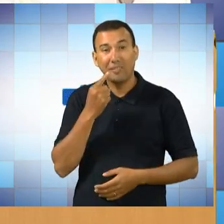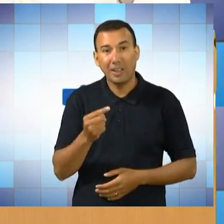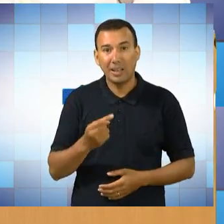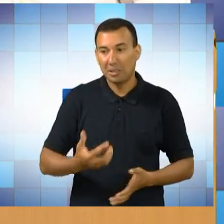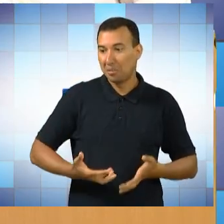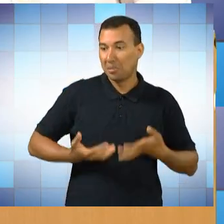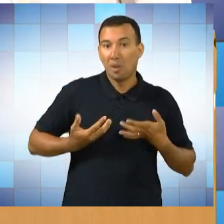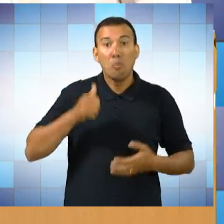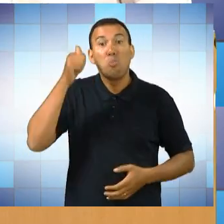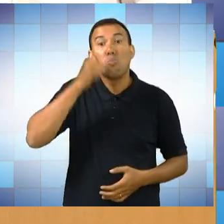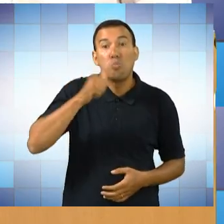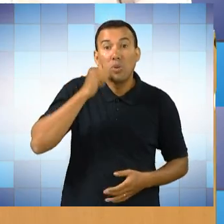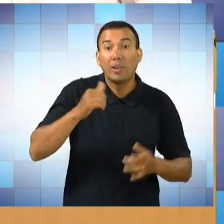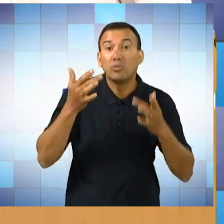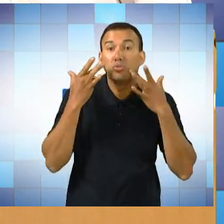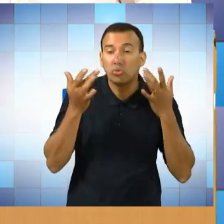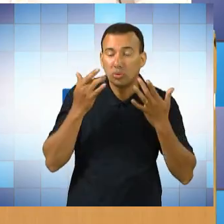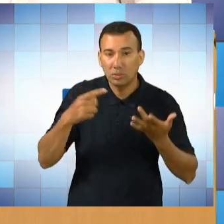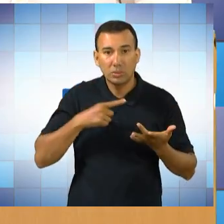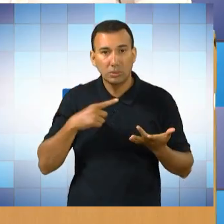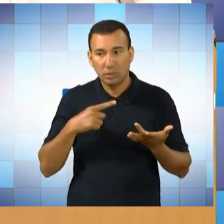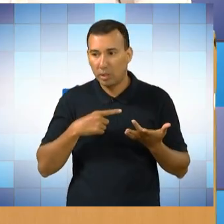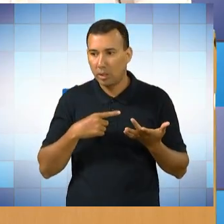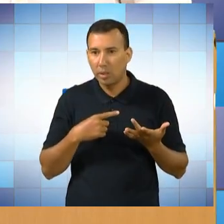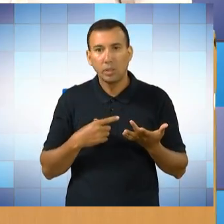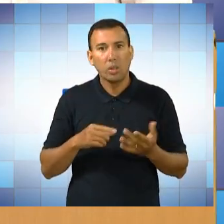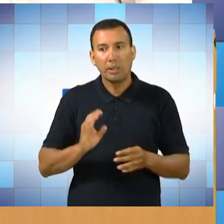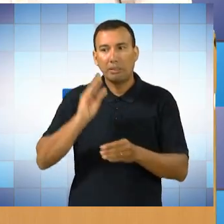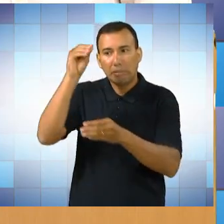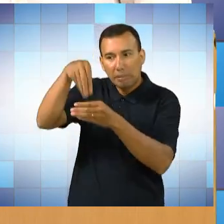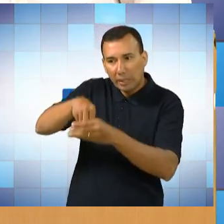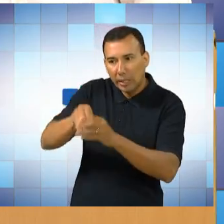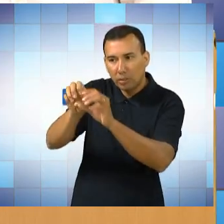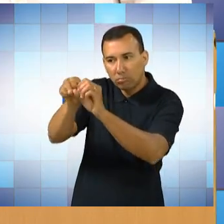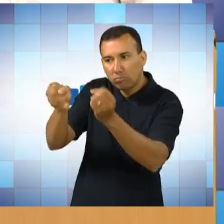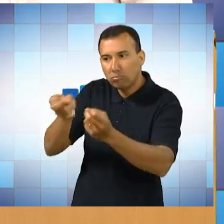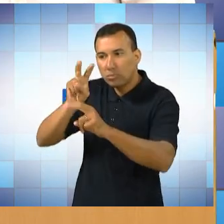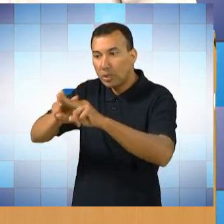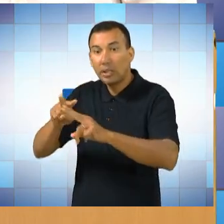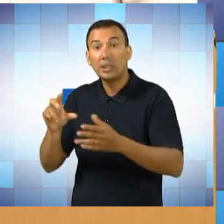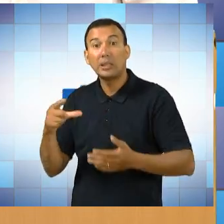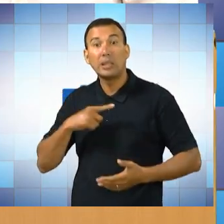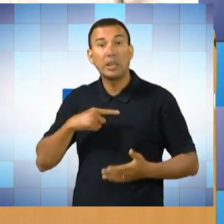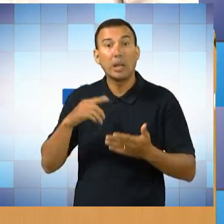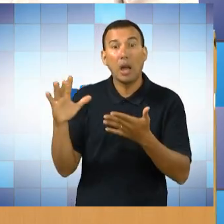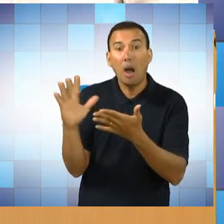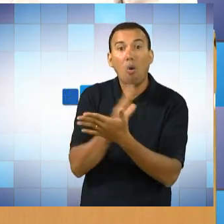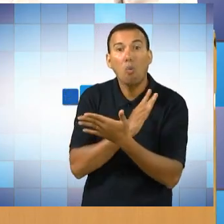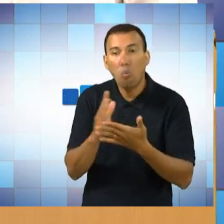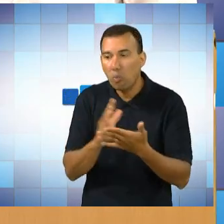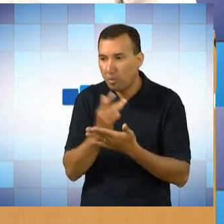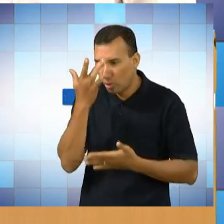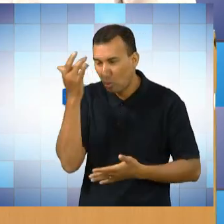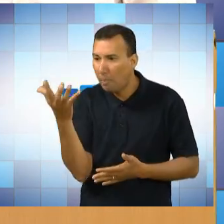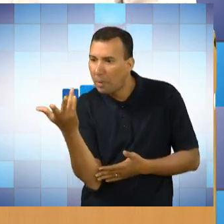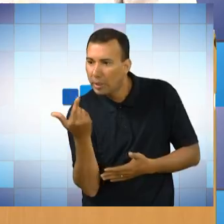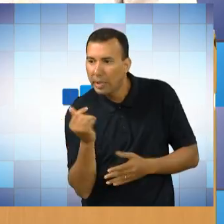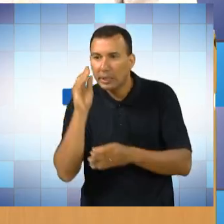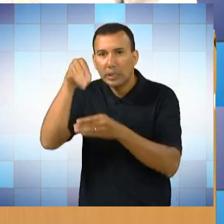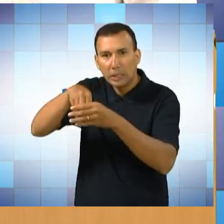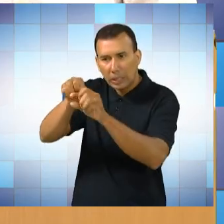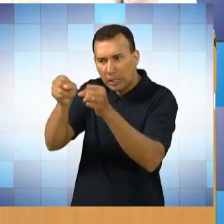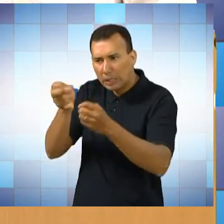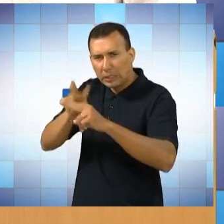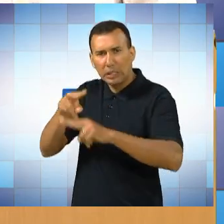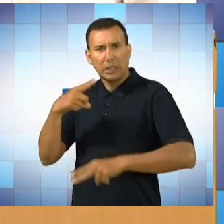o teatro, lá deve ter tido algumas revelações, ou seja, lá você descobriu alguns talentos, deve ter